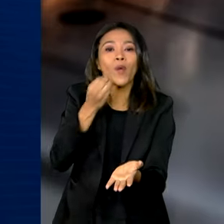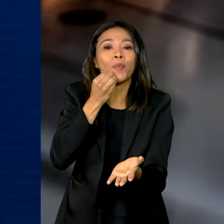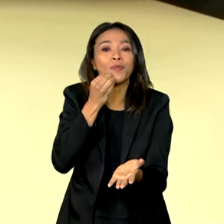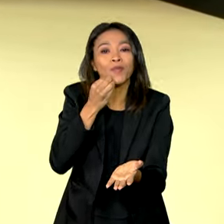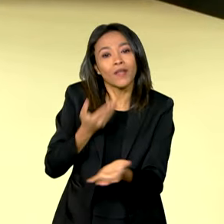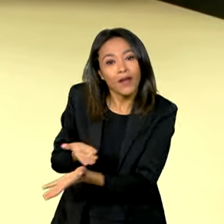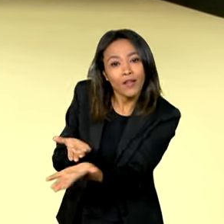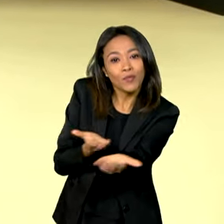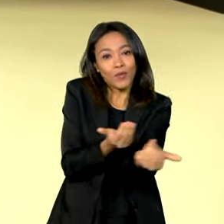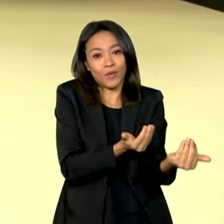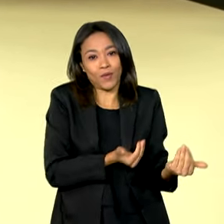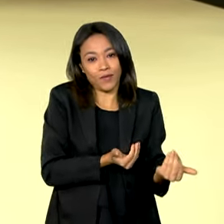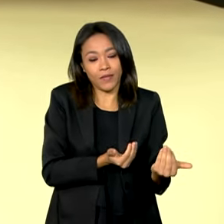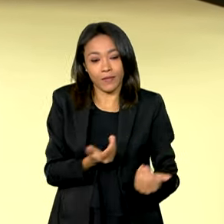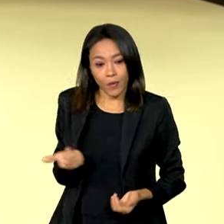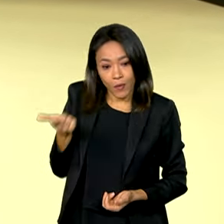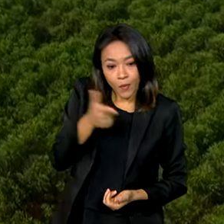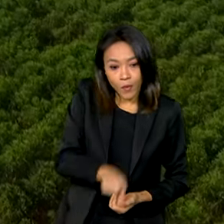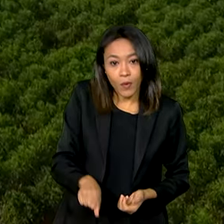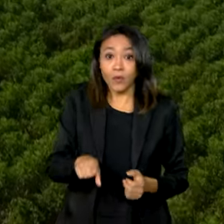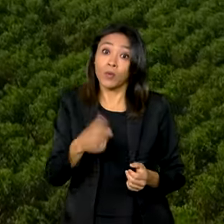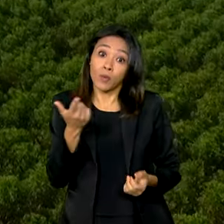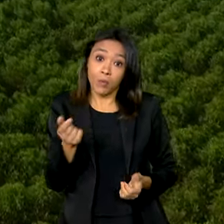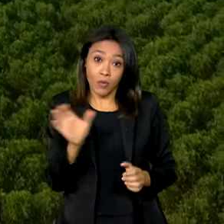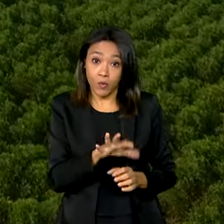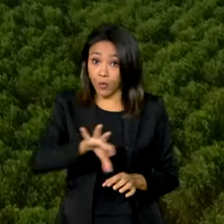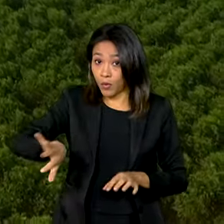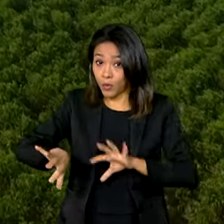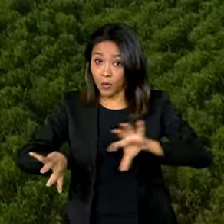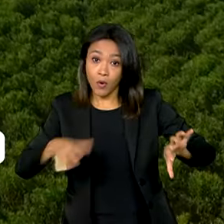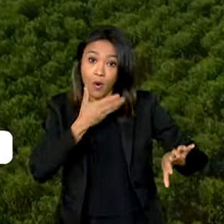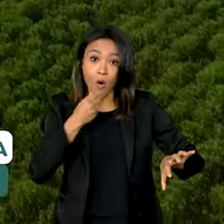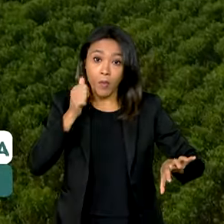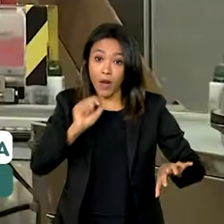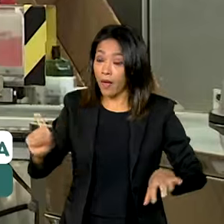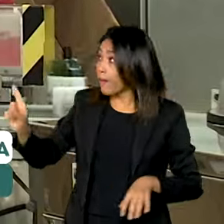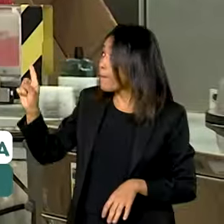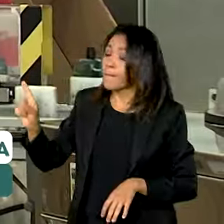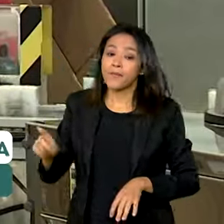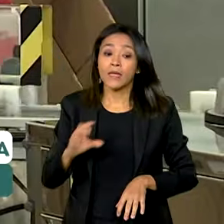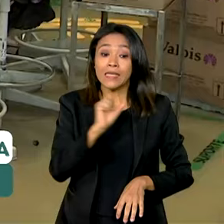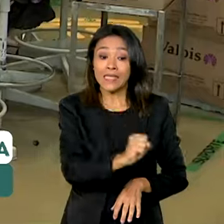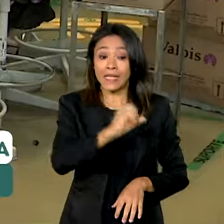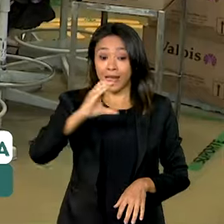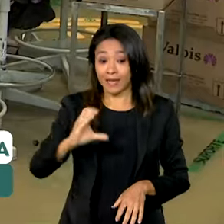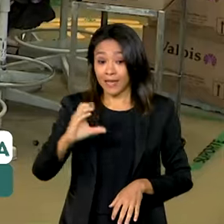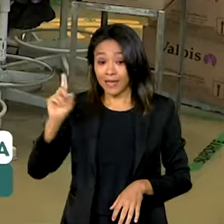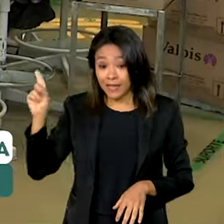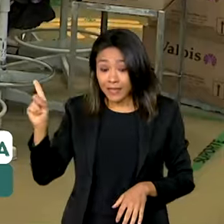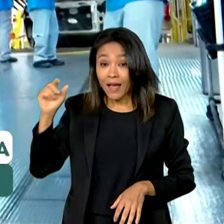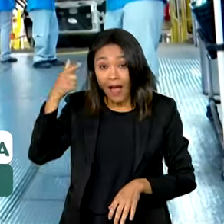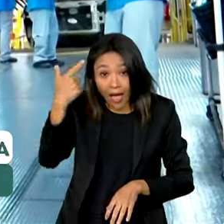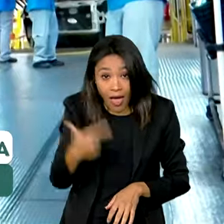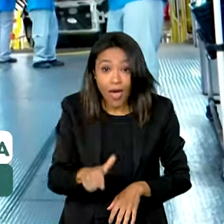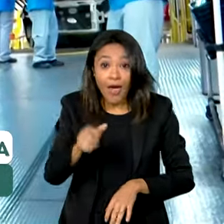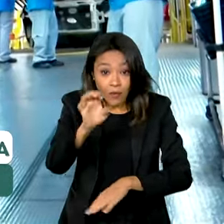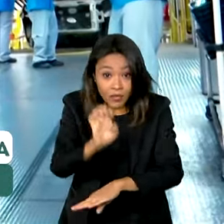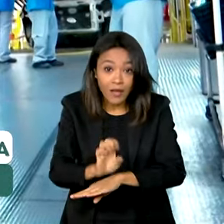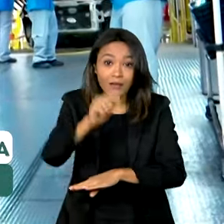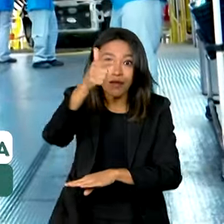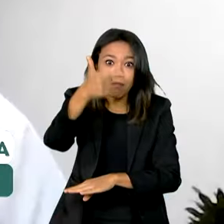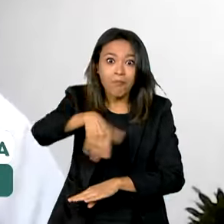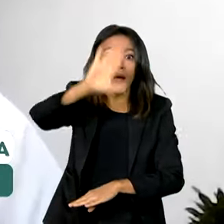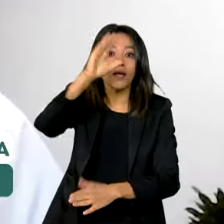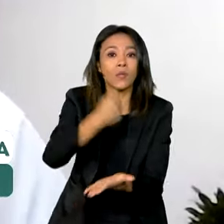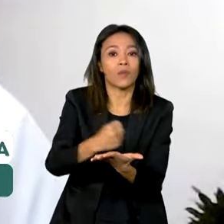jovens. No recorte por gênero, o levantamento mostra Santa Catarina no topo do ranking dos estados que mais contrataram